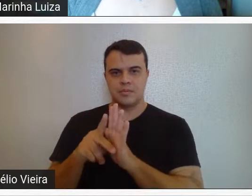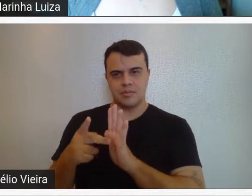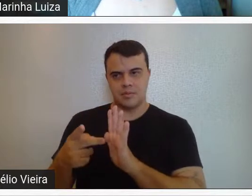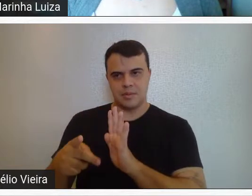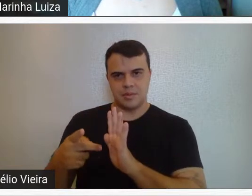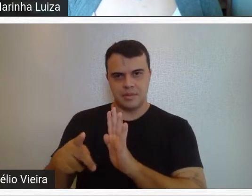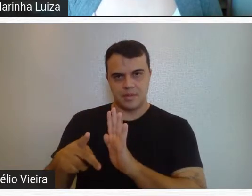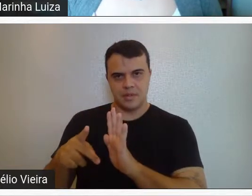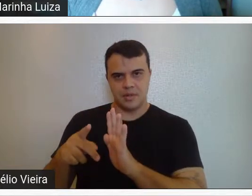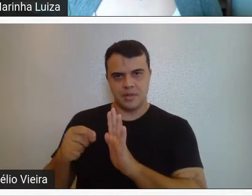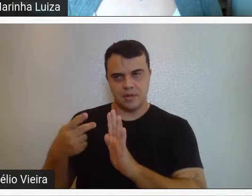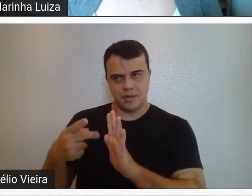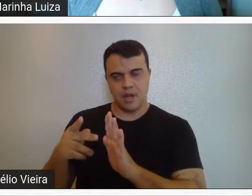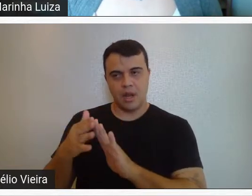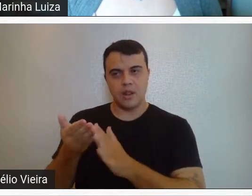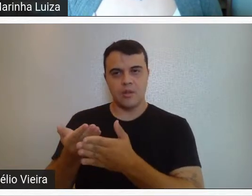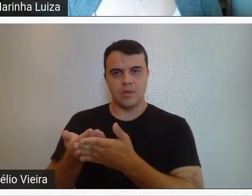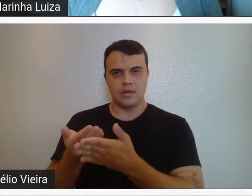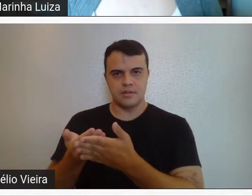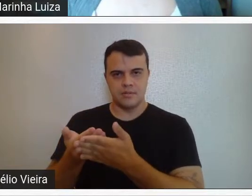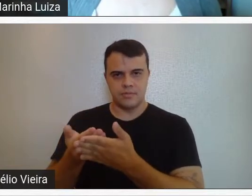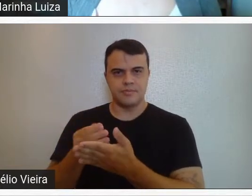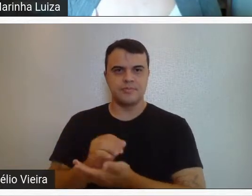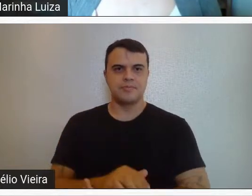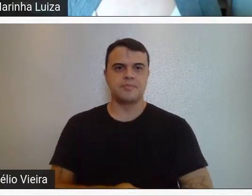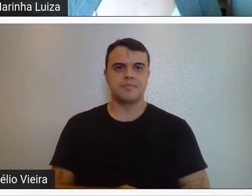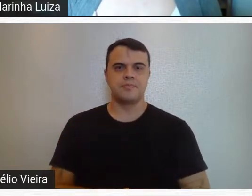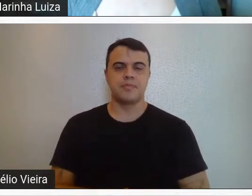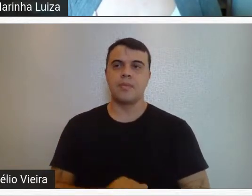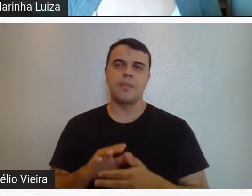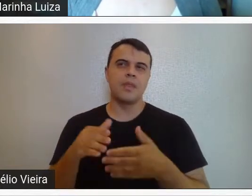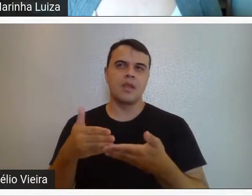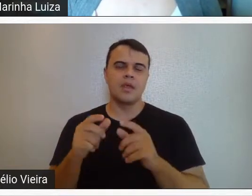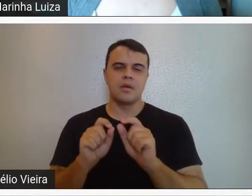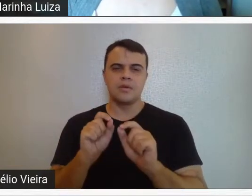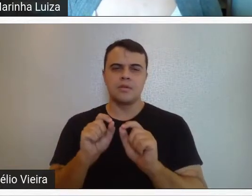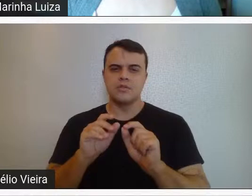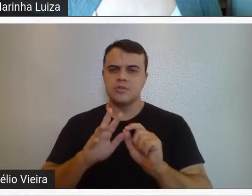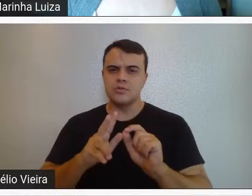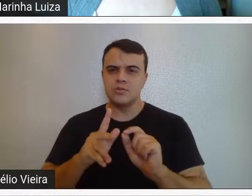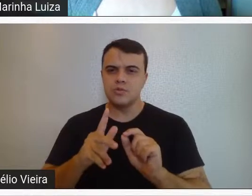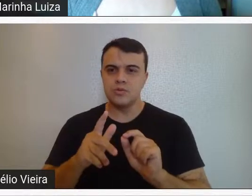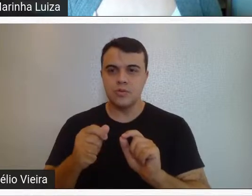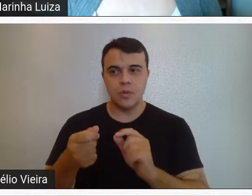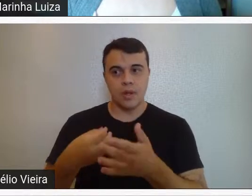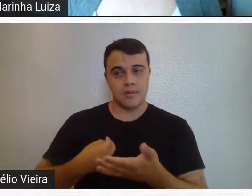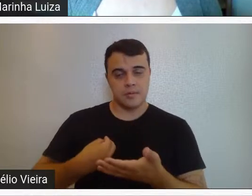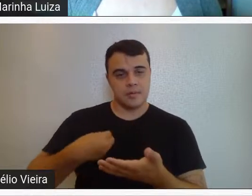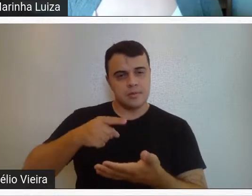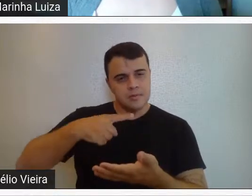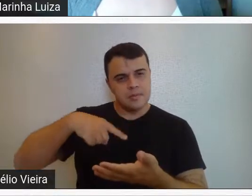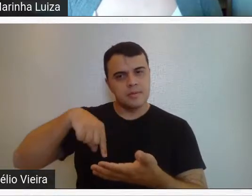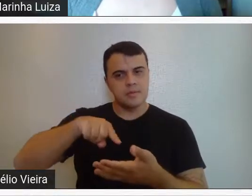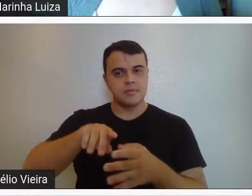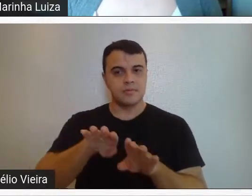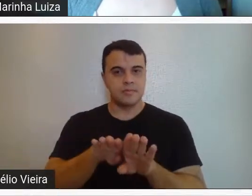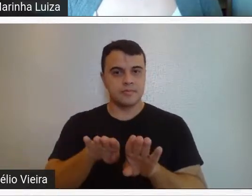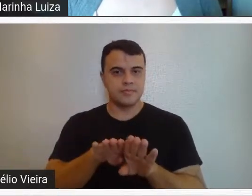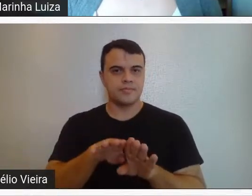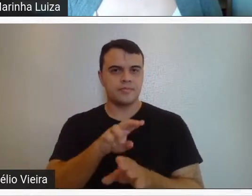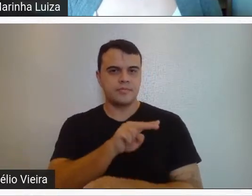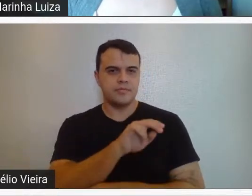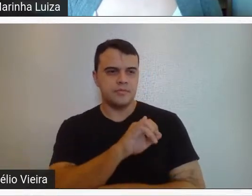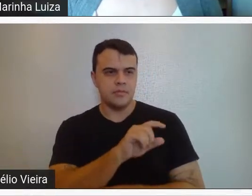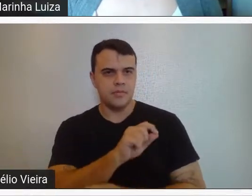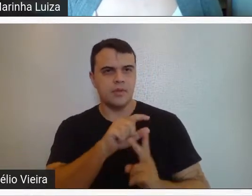Ministério da Educação. E daí, todo esse envolvimento com Bia Maia,